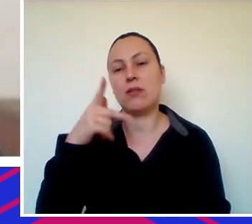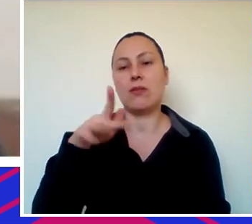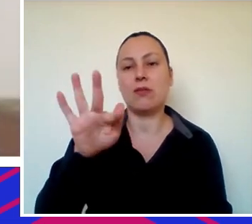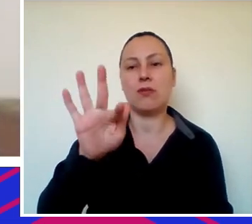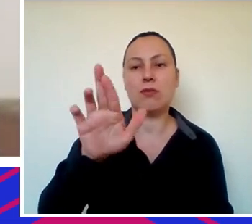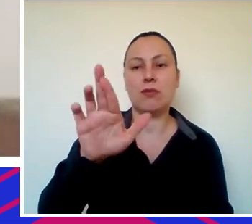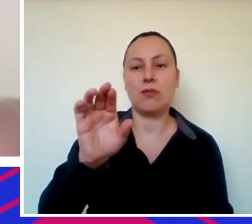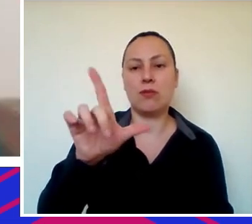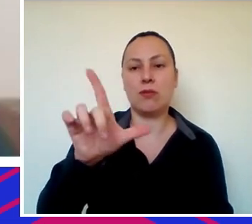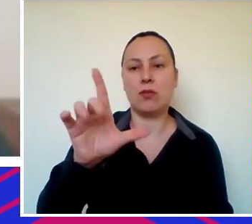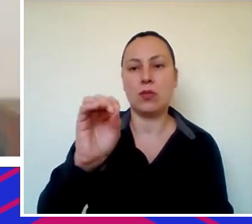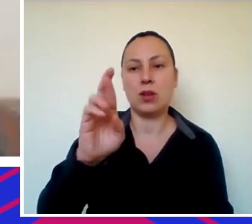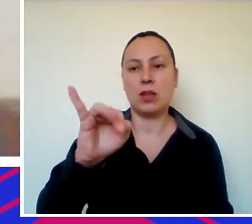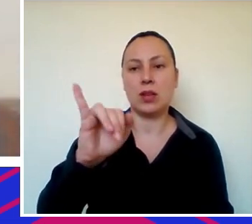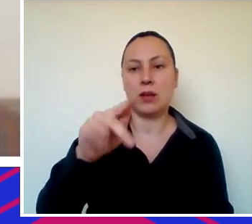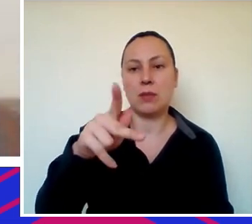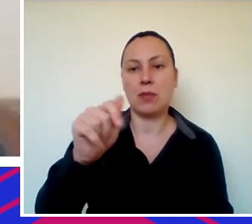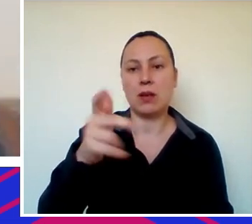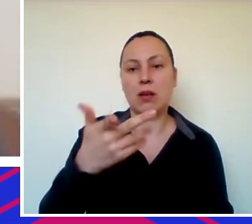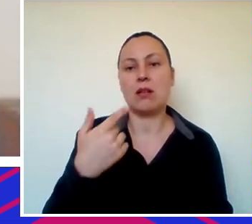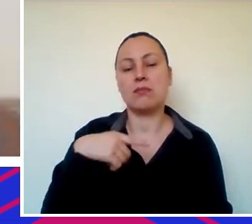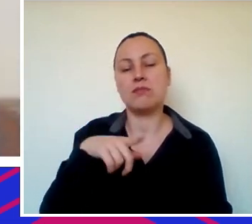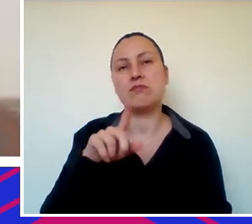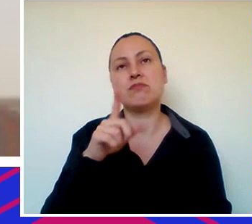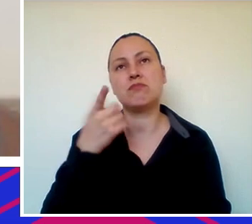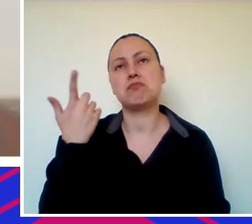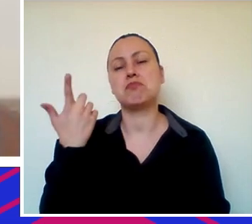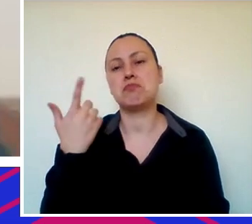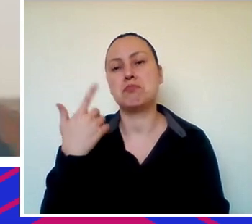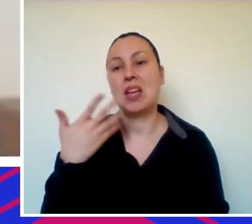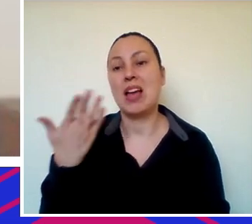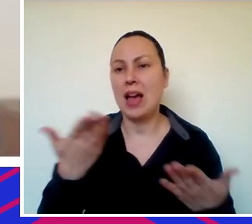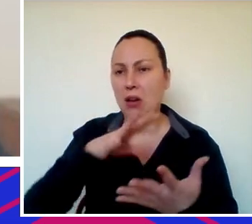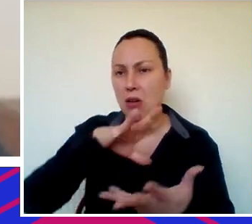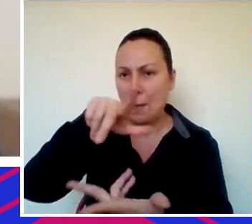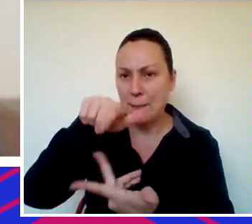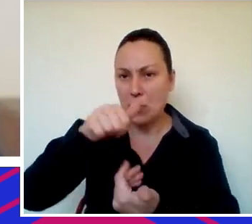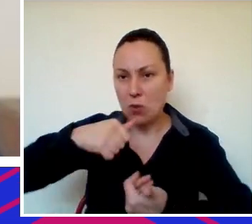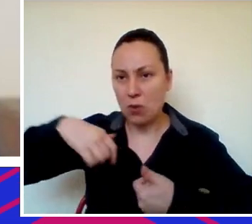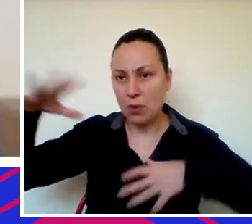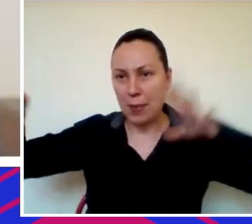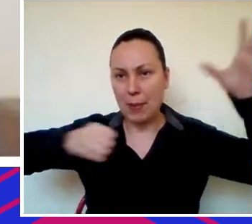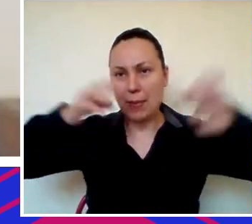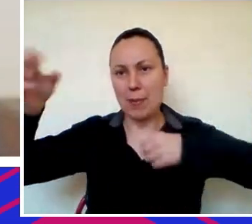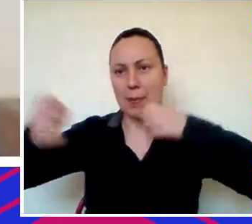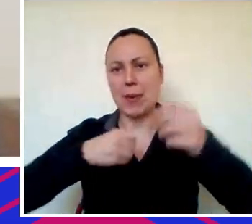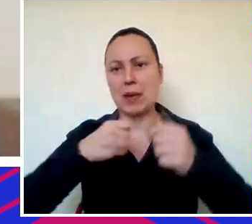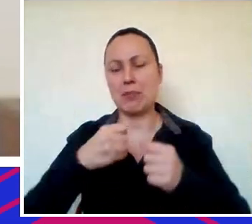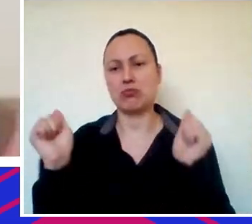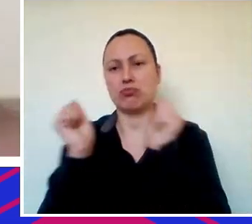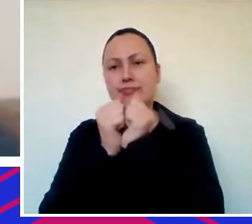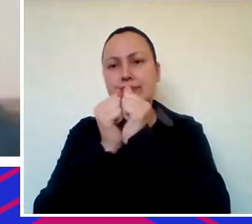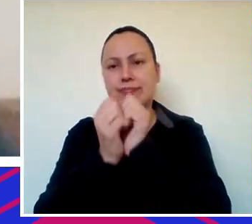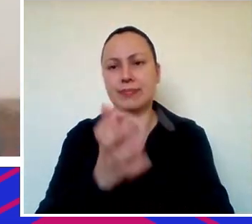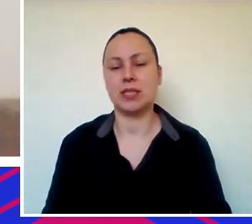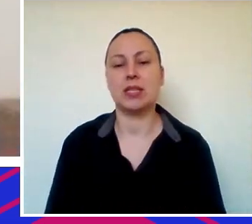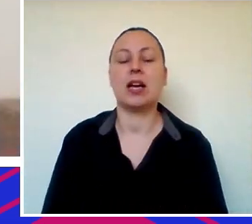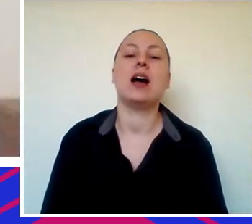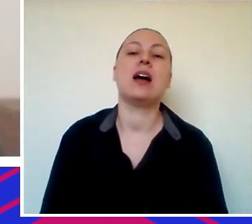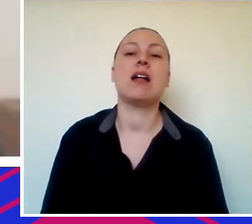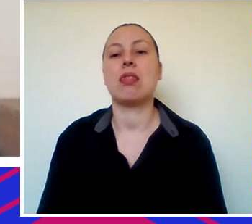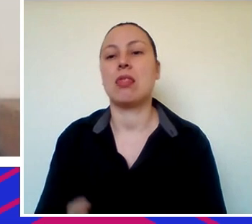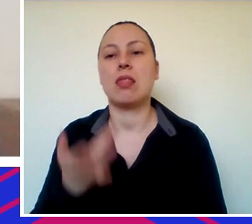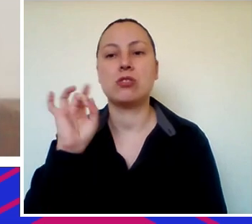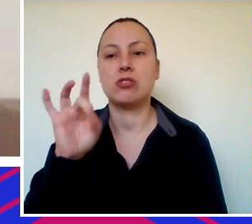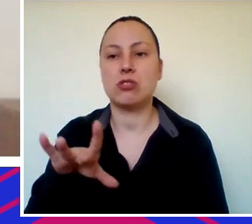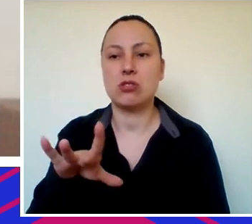quem ia para Floripa que ia no Startup Summit. Agora é Brasil e mundo. Então tem muita coisa legal que está vindo disso daí e não só para quem